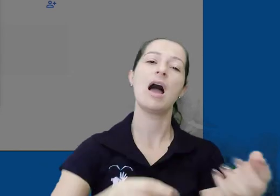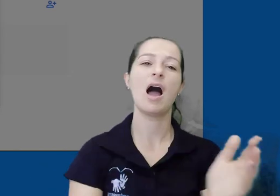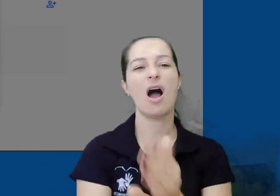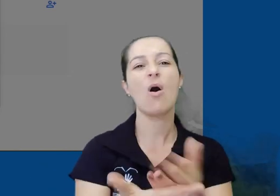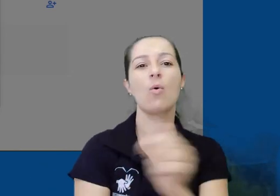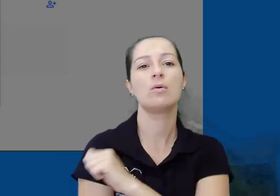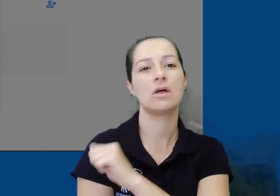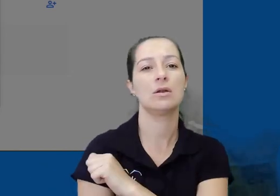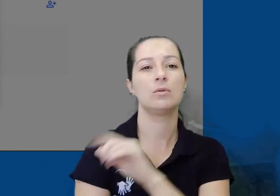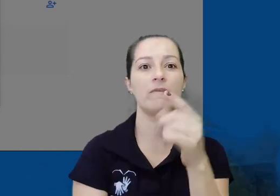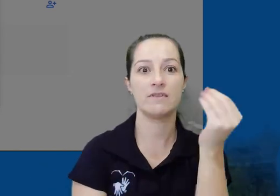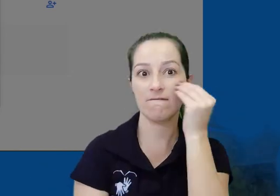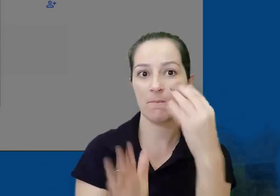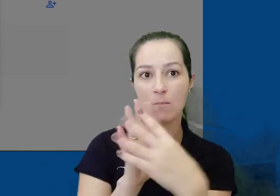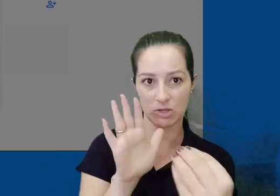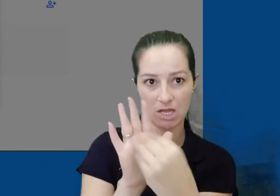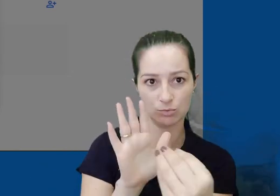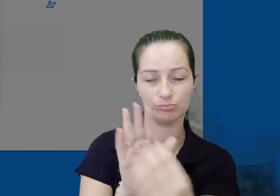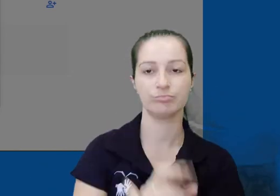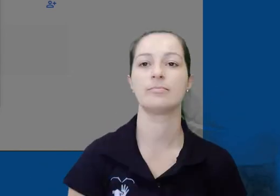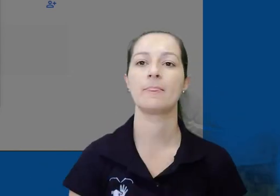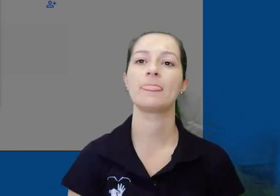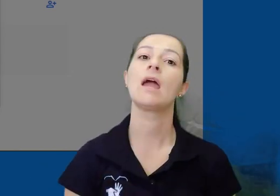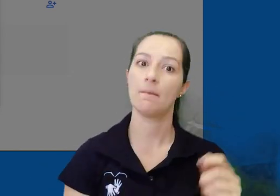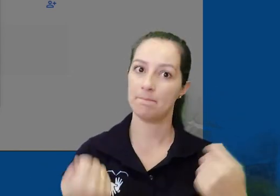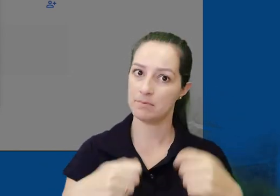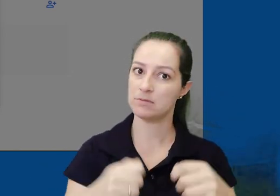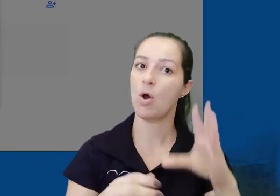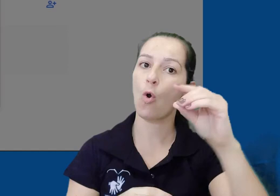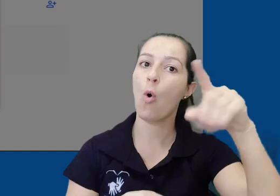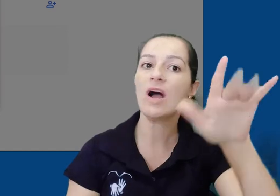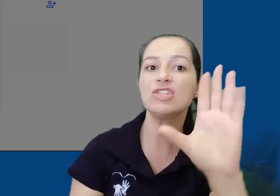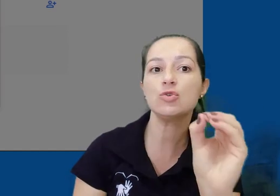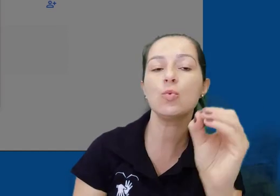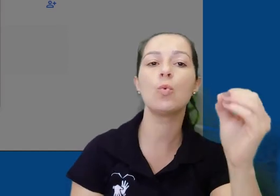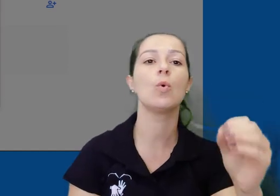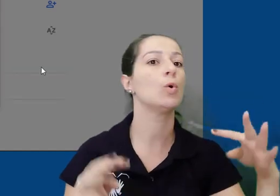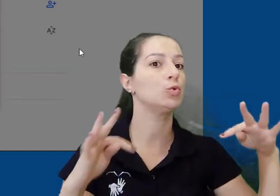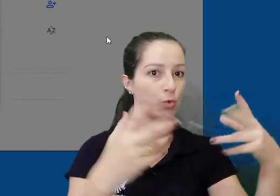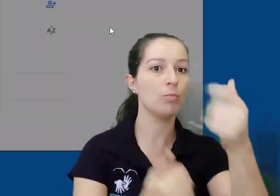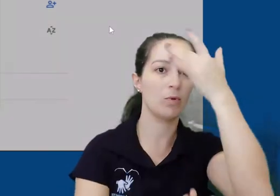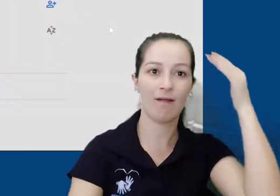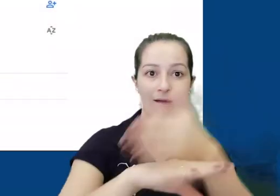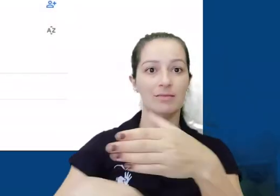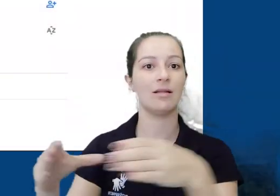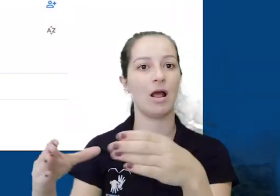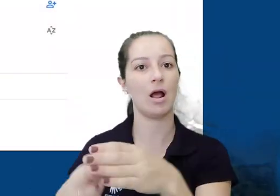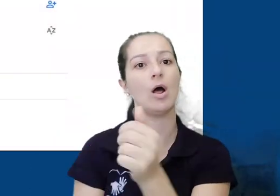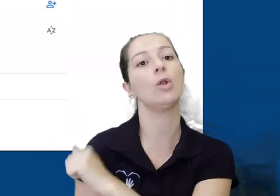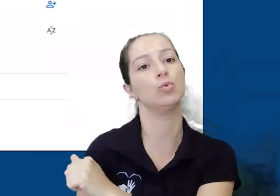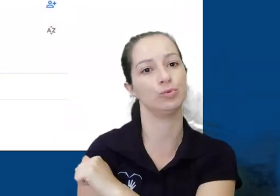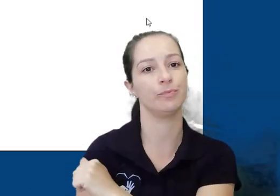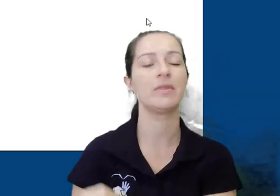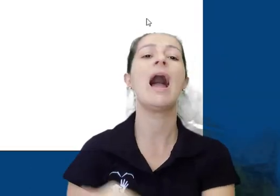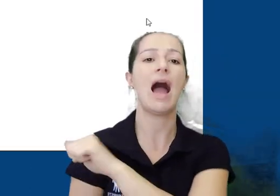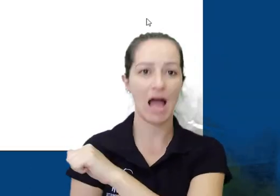lado. Adicionarei alguns dos meus colegas a motivo de demonstração. Importante notar que, utilizando o código da turma, a pessoa entra direto como